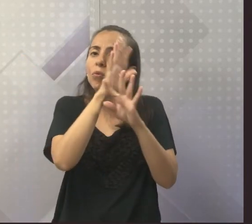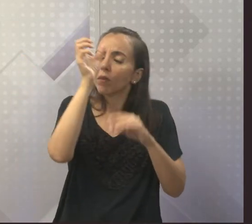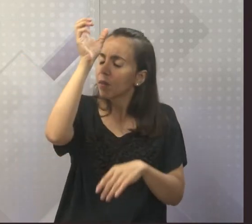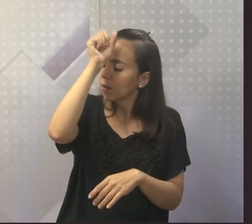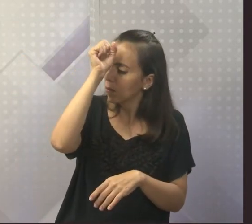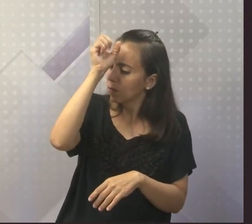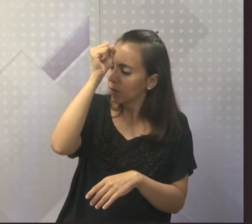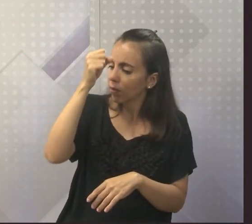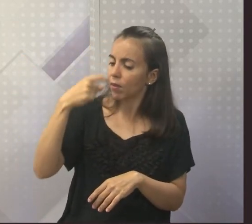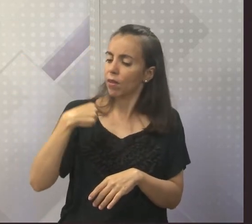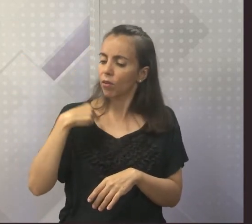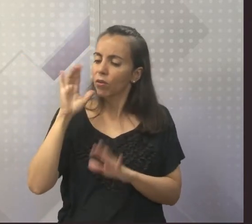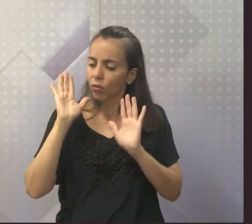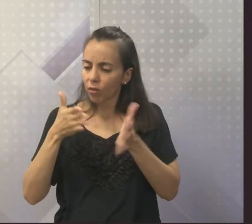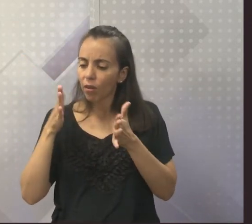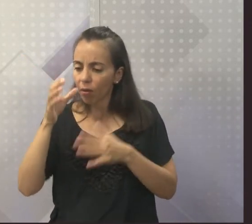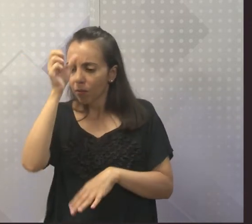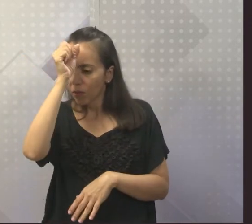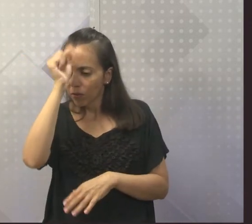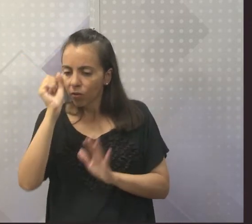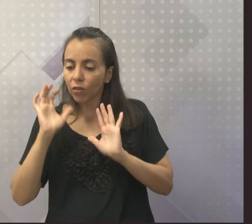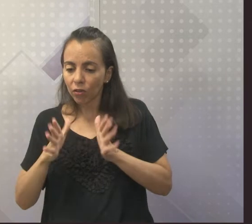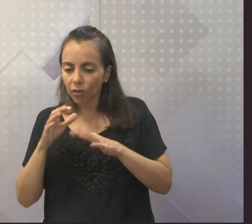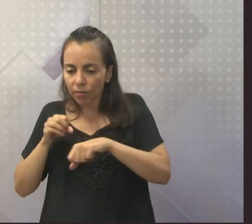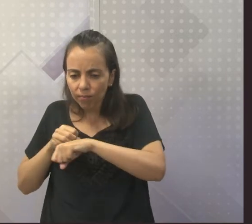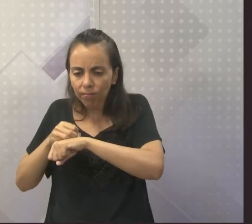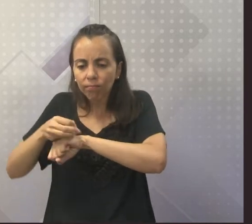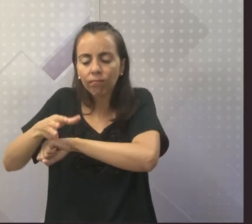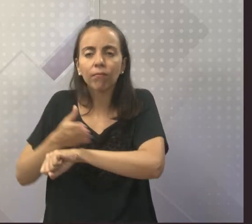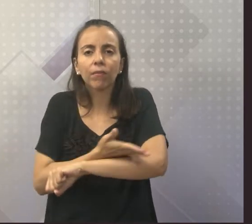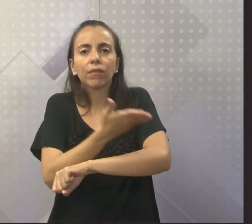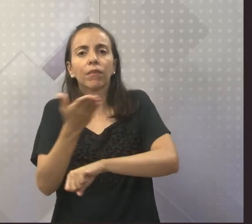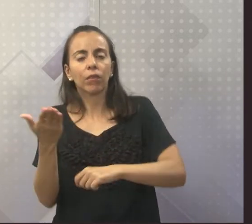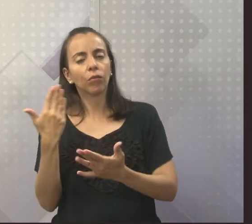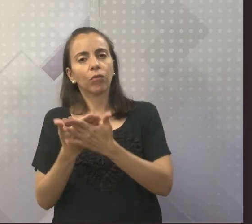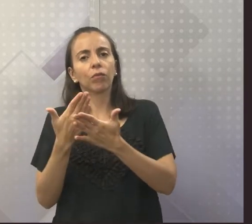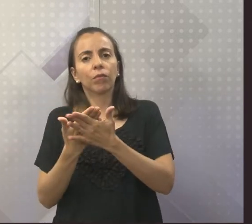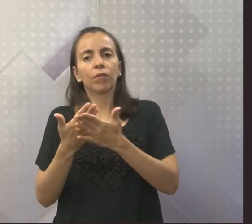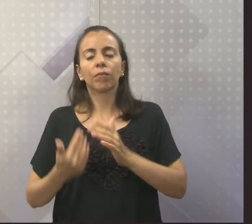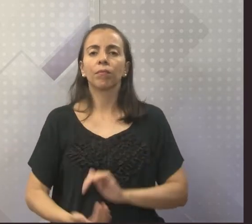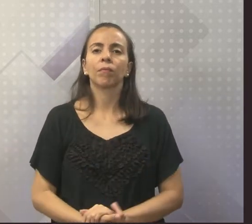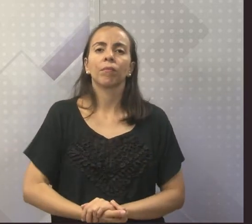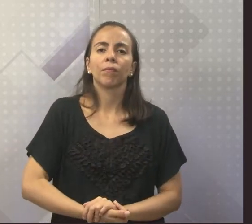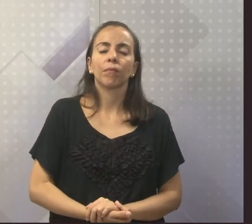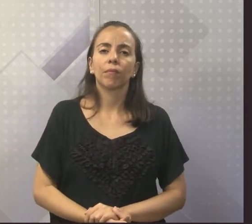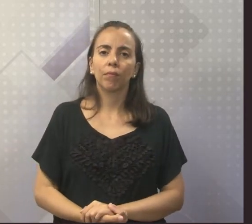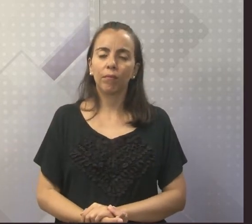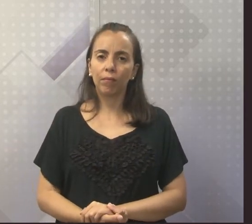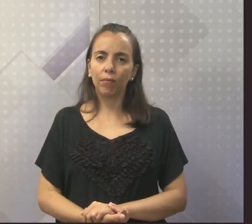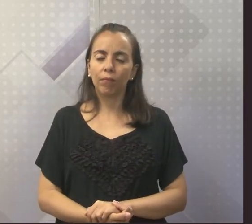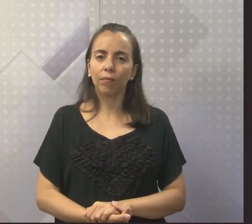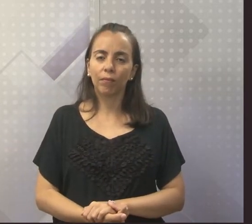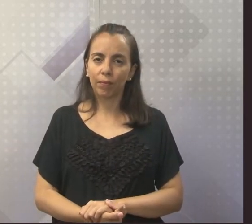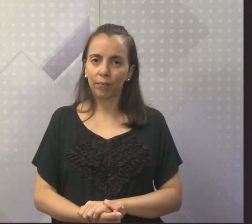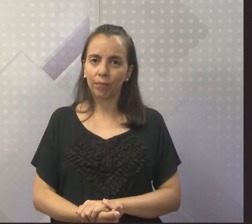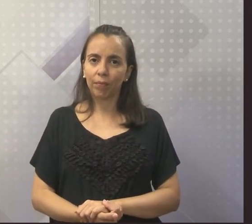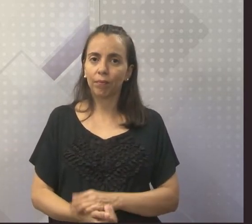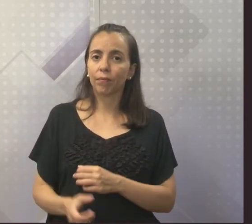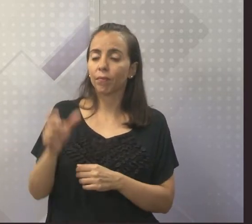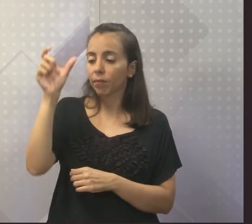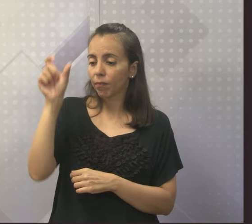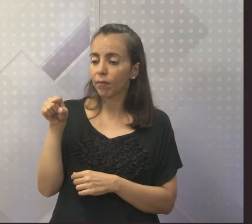que eu tenho, ou pouco conhecimento que eu tenho, eu tento passar para vocês, estudantes. Certo? Ele era um